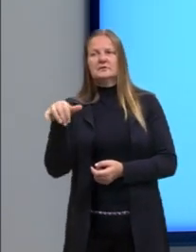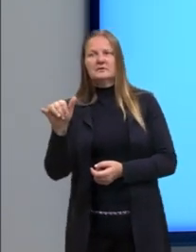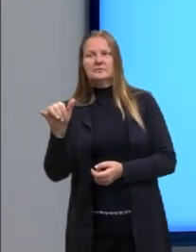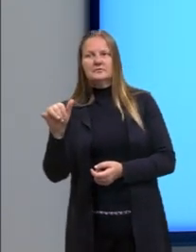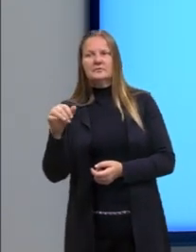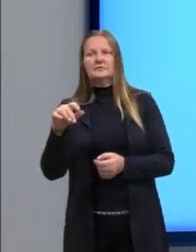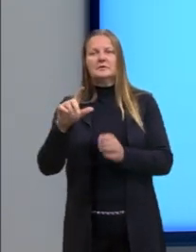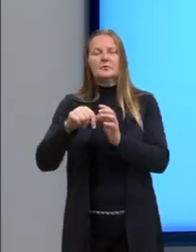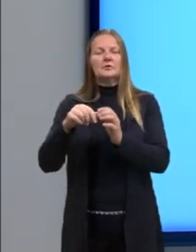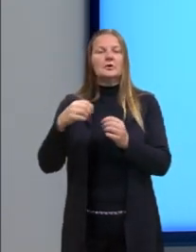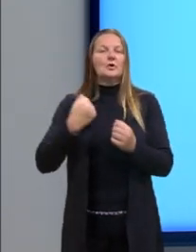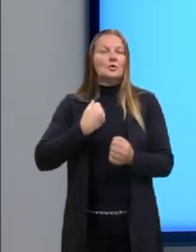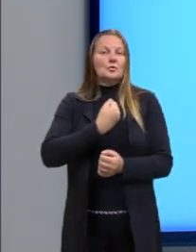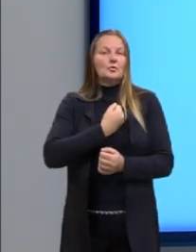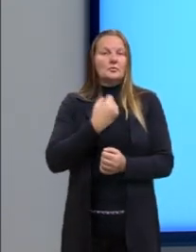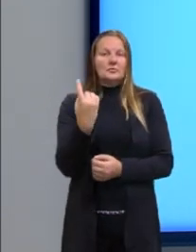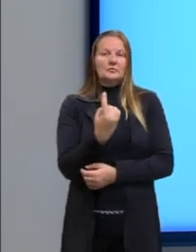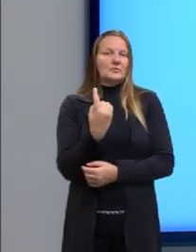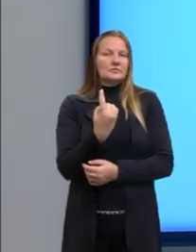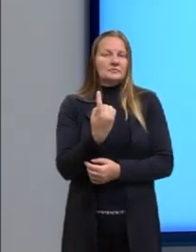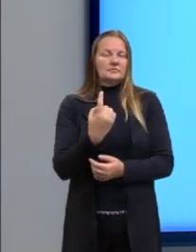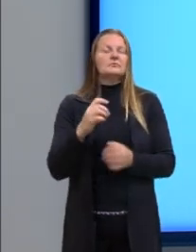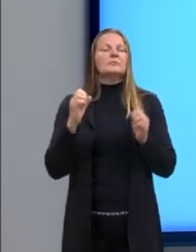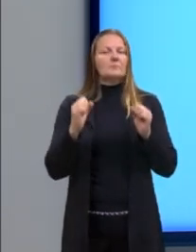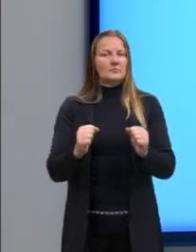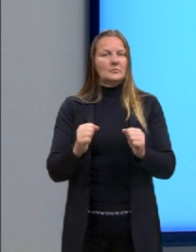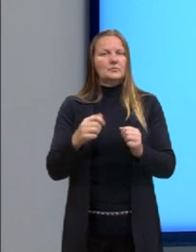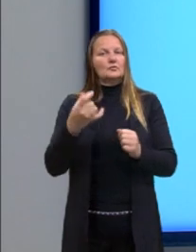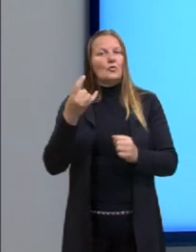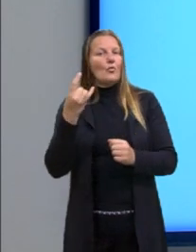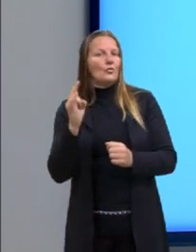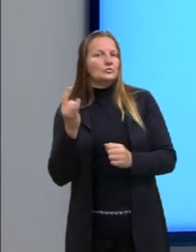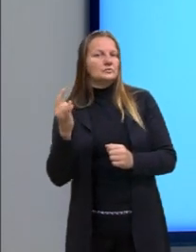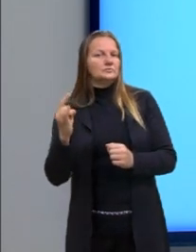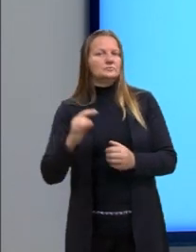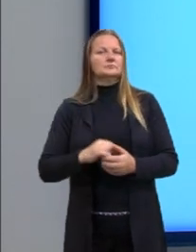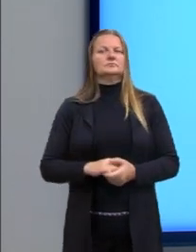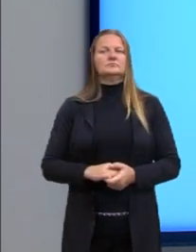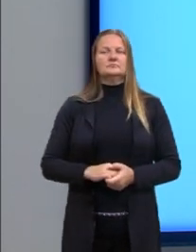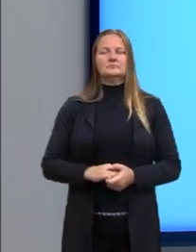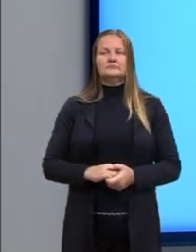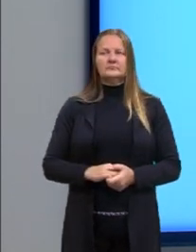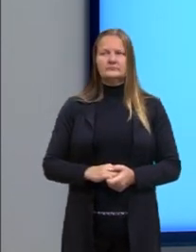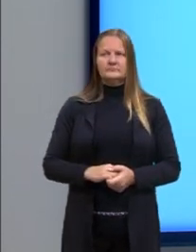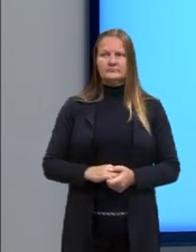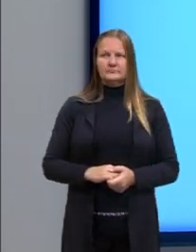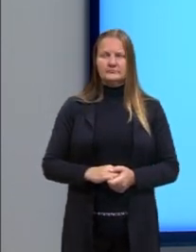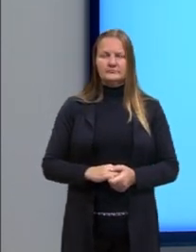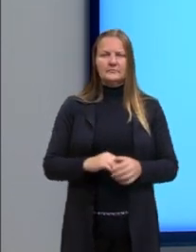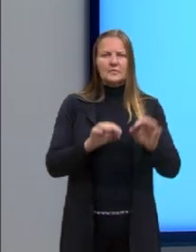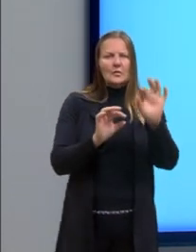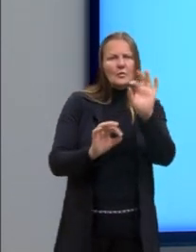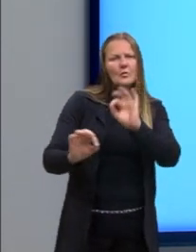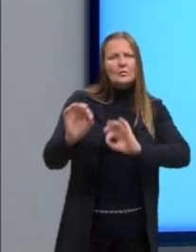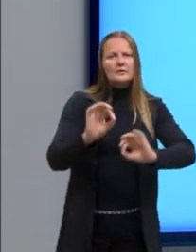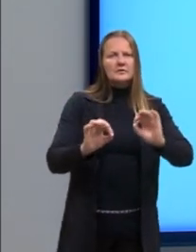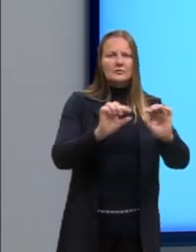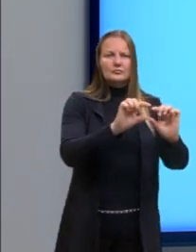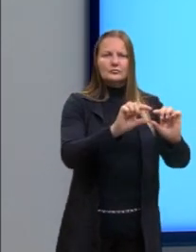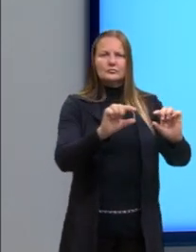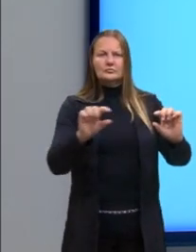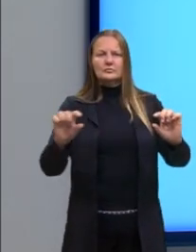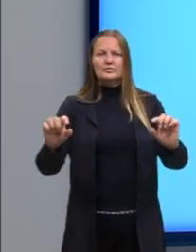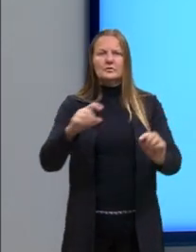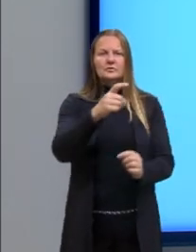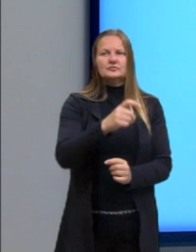y e depois, se tiver um número sozinho, ele fica por último. Então, colocando mais ou menos nessa ordem, nós teríamos o